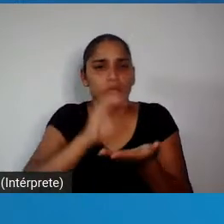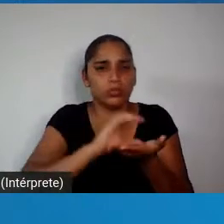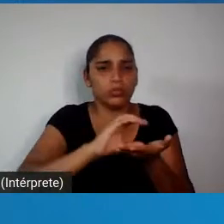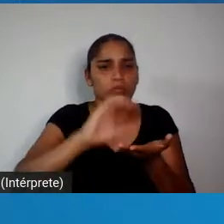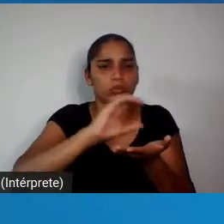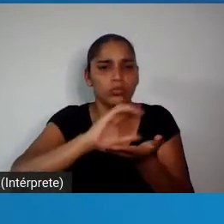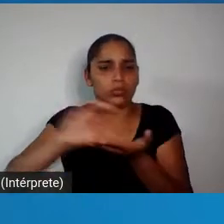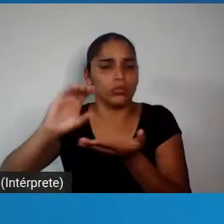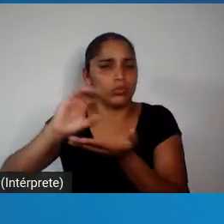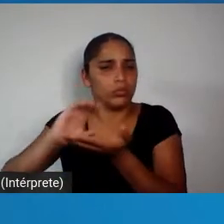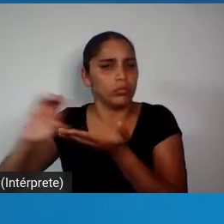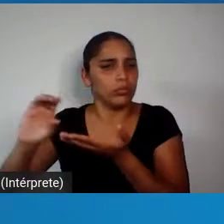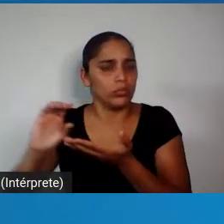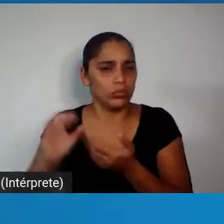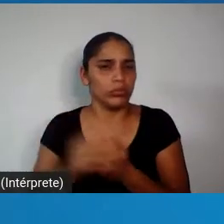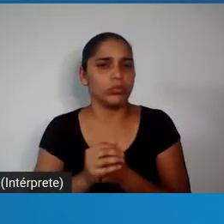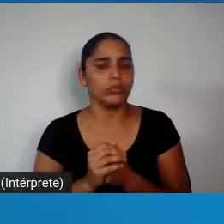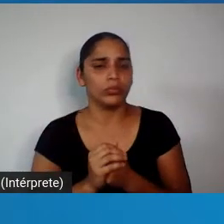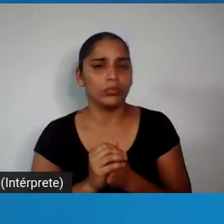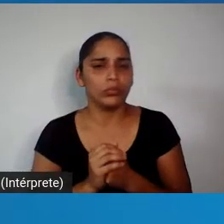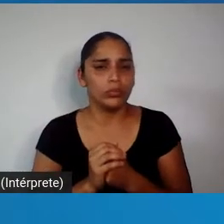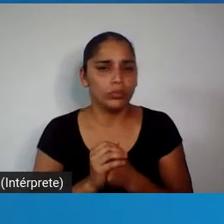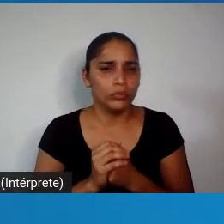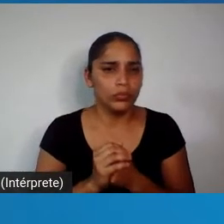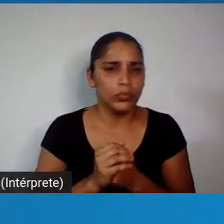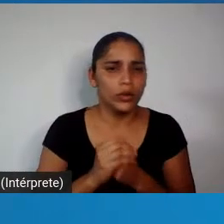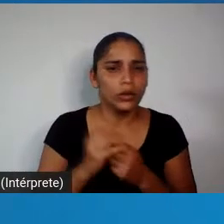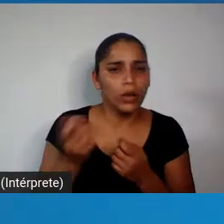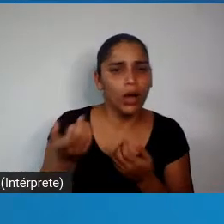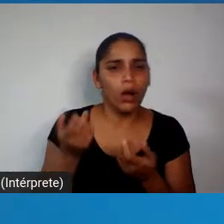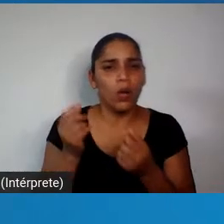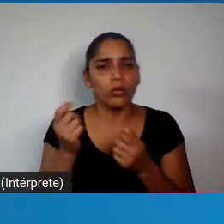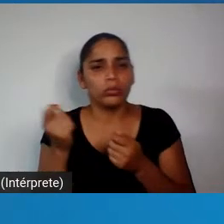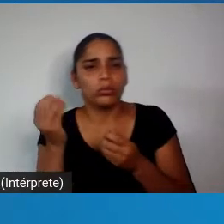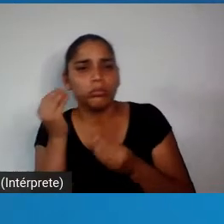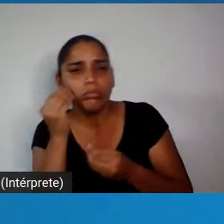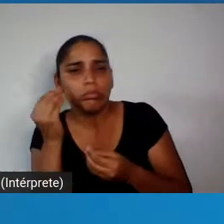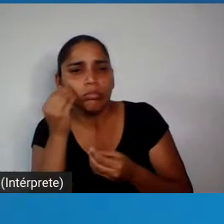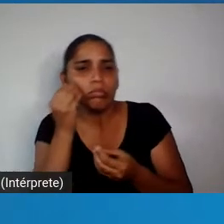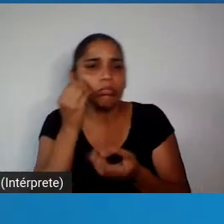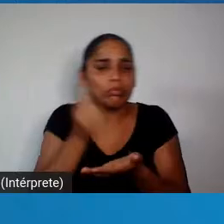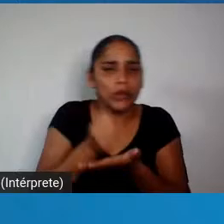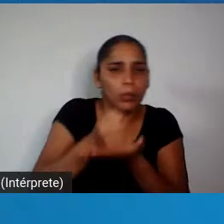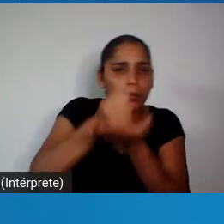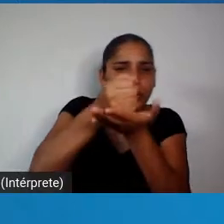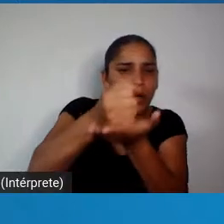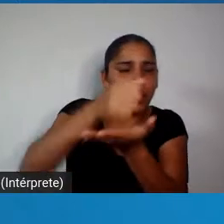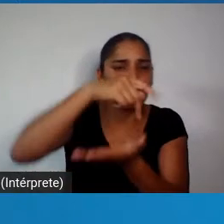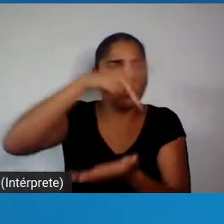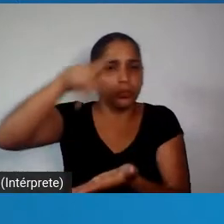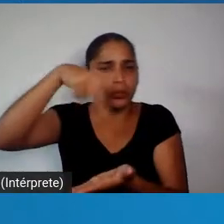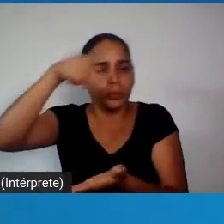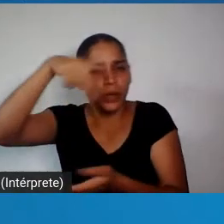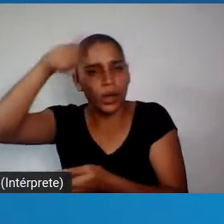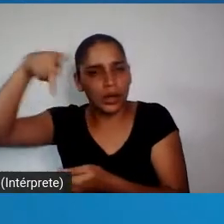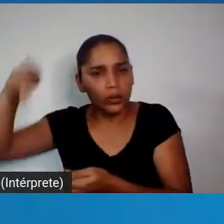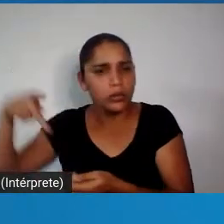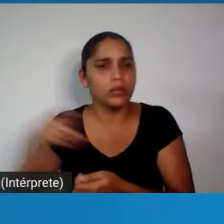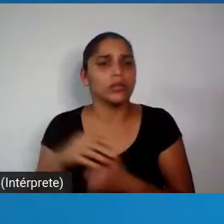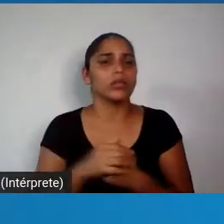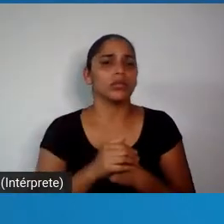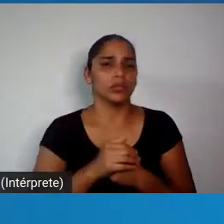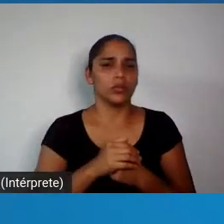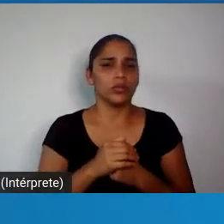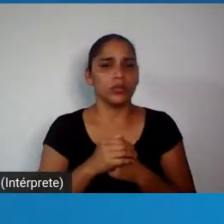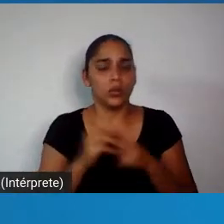OPAS vem declarando isso, que está tratando de apoiar os países, os nossos países, como